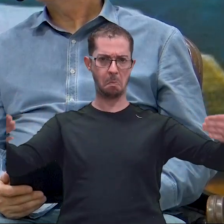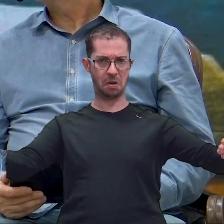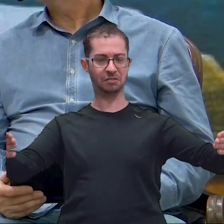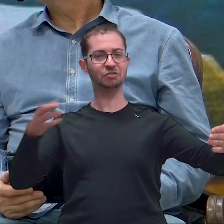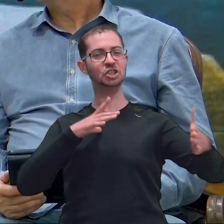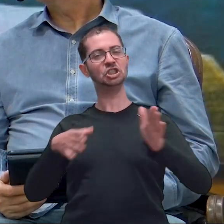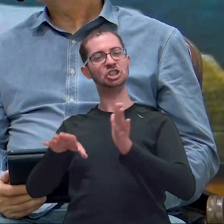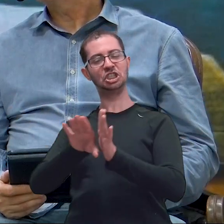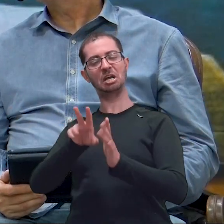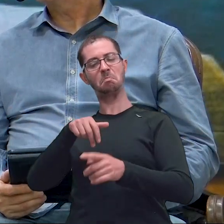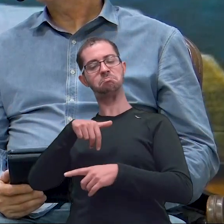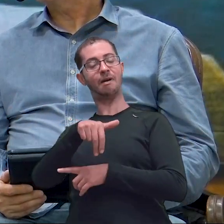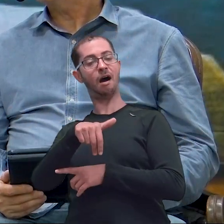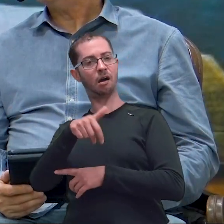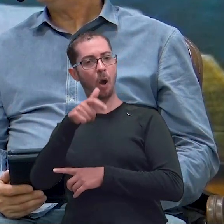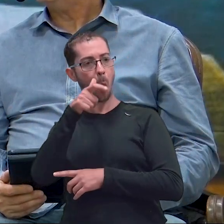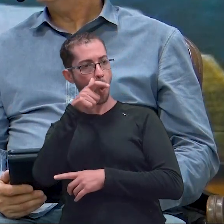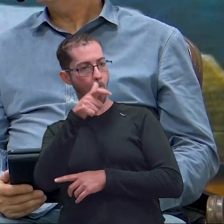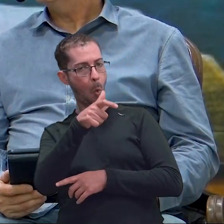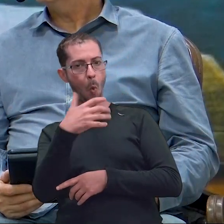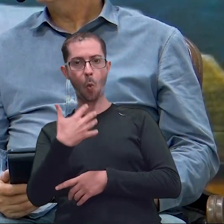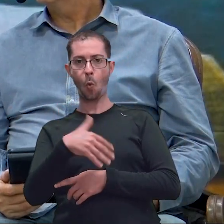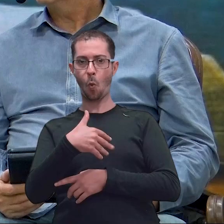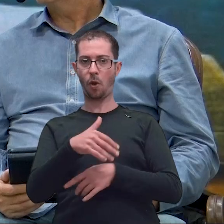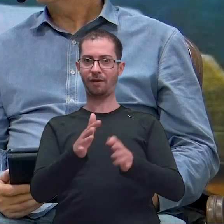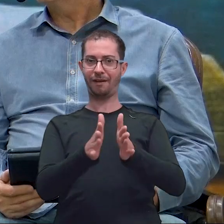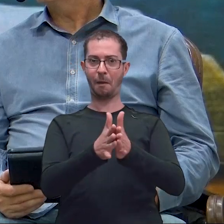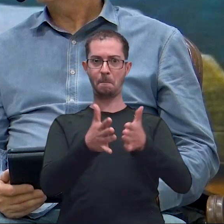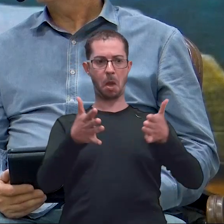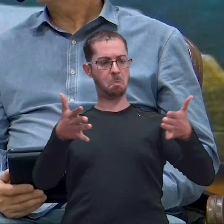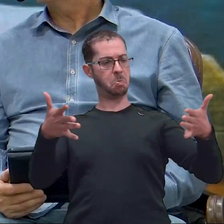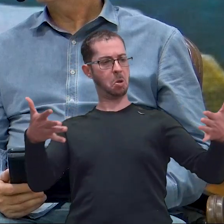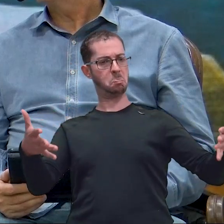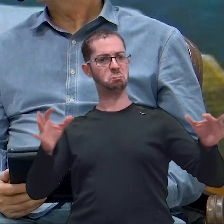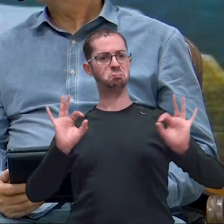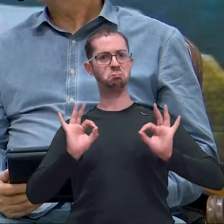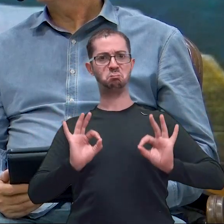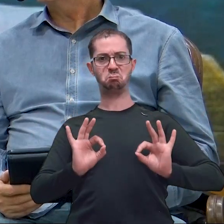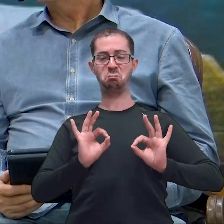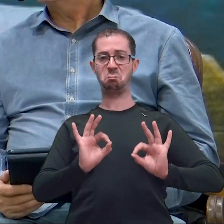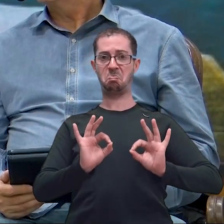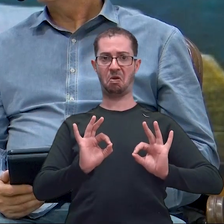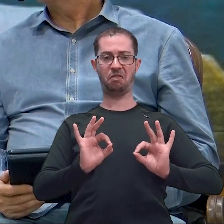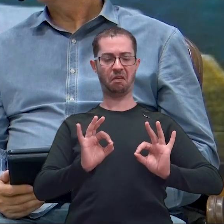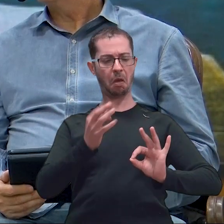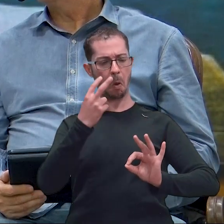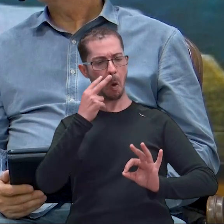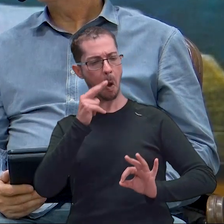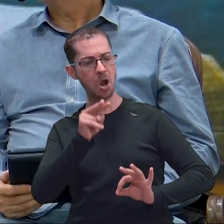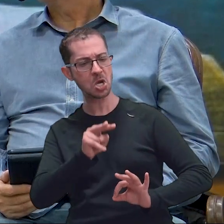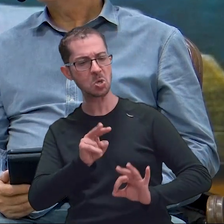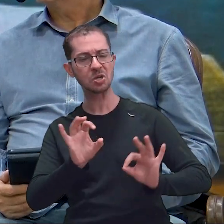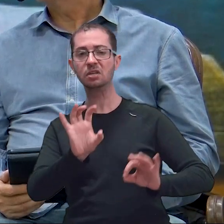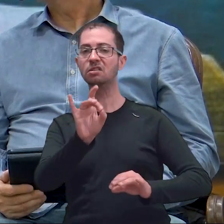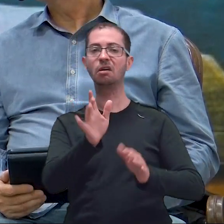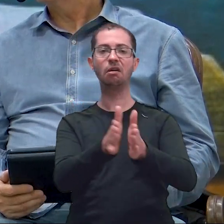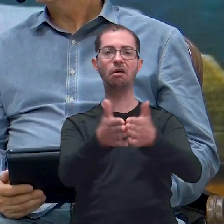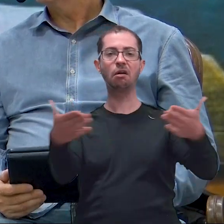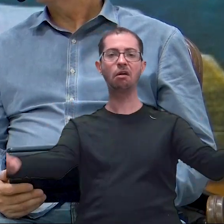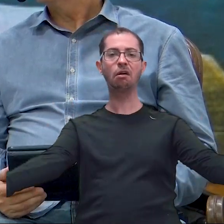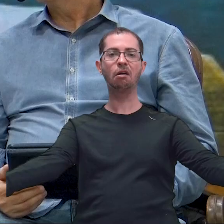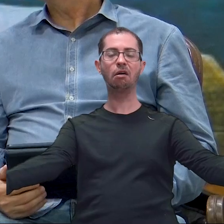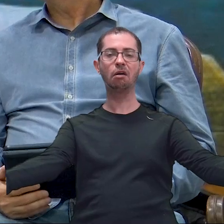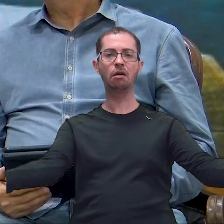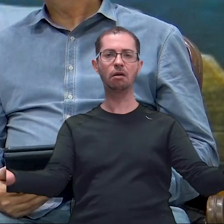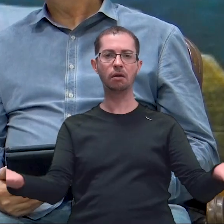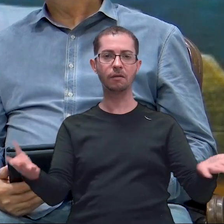vê. Hoje mesmo, fui num local e está lá a Bíblia aberta. Estava até por acaso em Apocalipse. Mas, está lá aberta, mas alguém